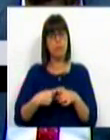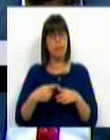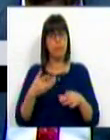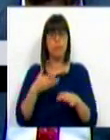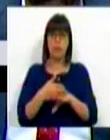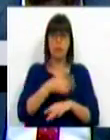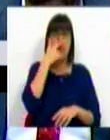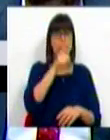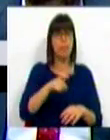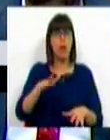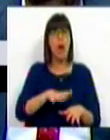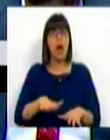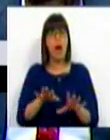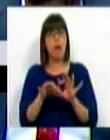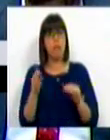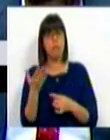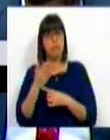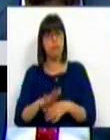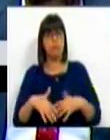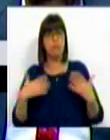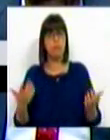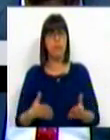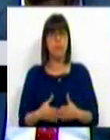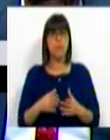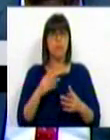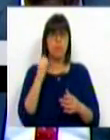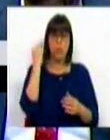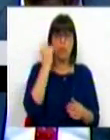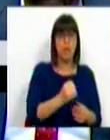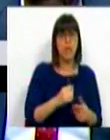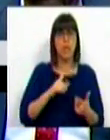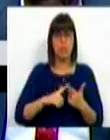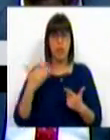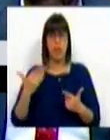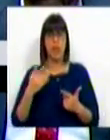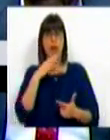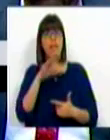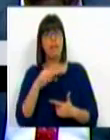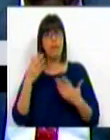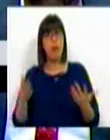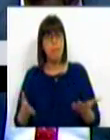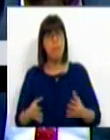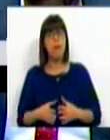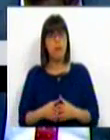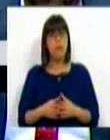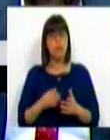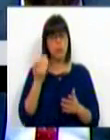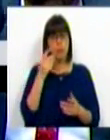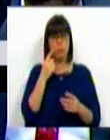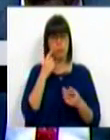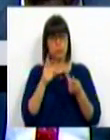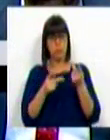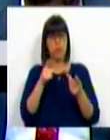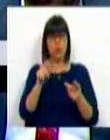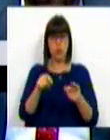direto das pessoas. Áreas como o crime ou o direito da família em que os julgamentos